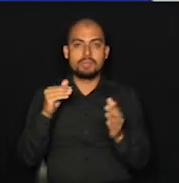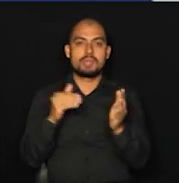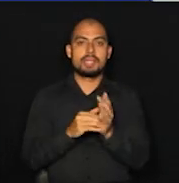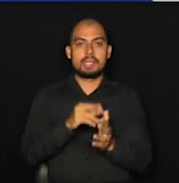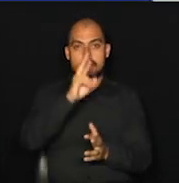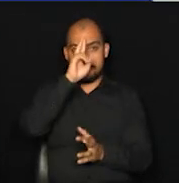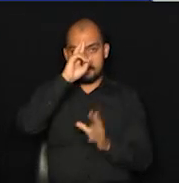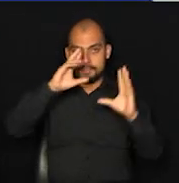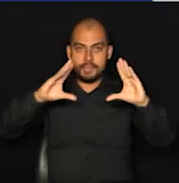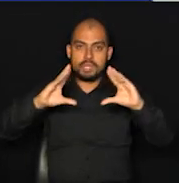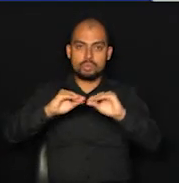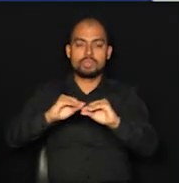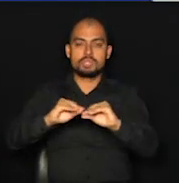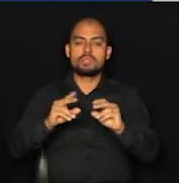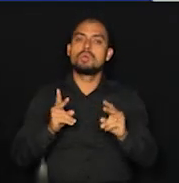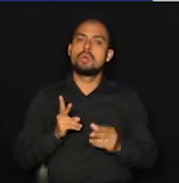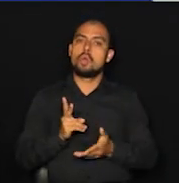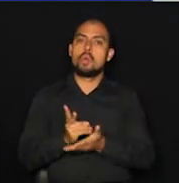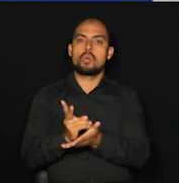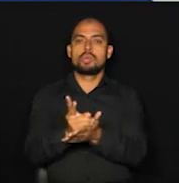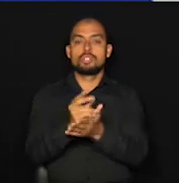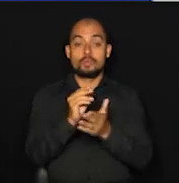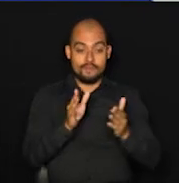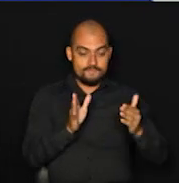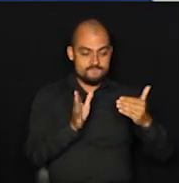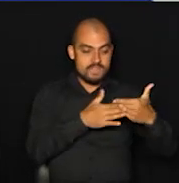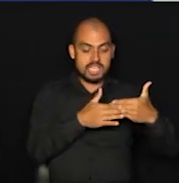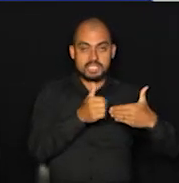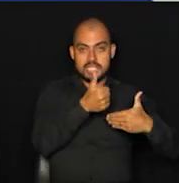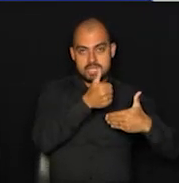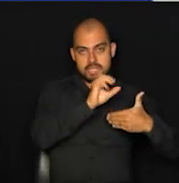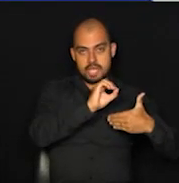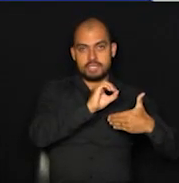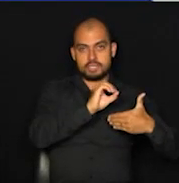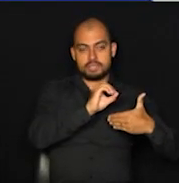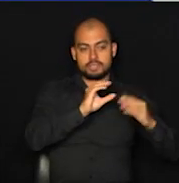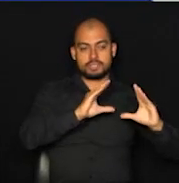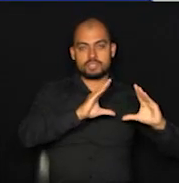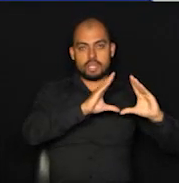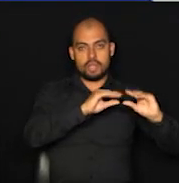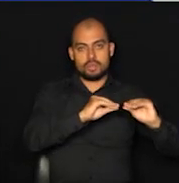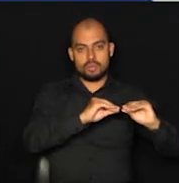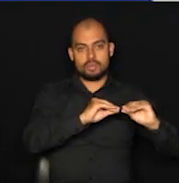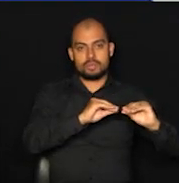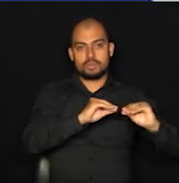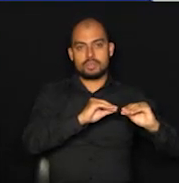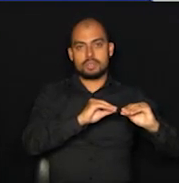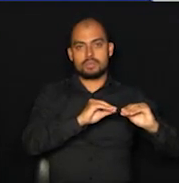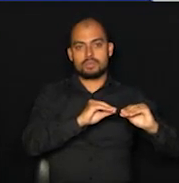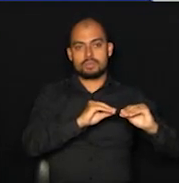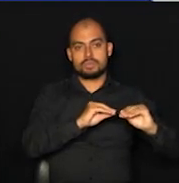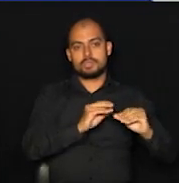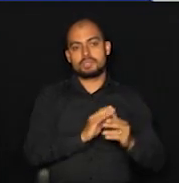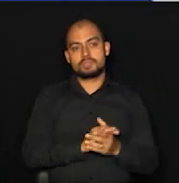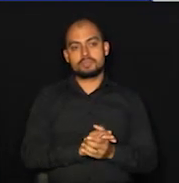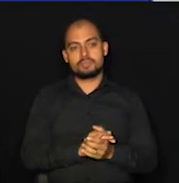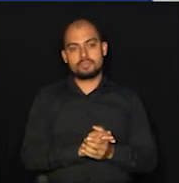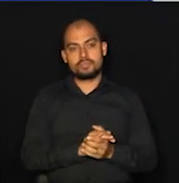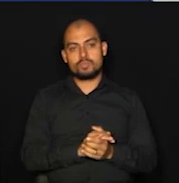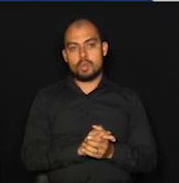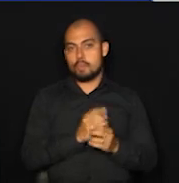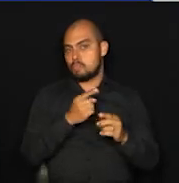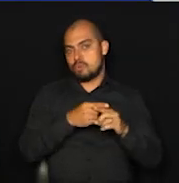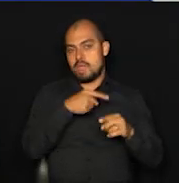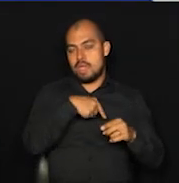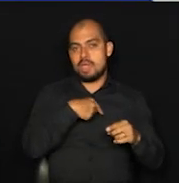continua o horário de fechamento às 10, por uma... Por eu não poder